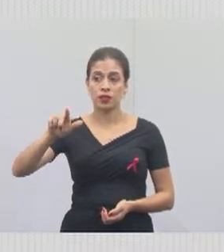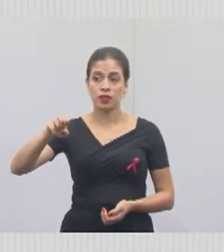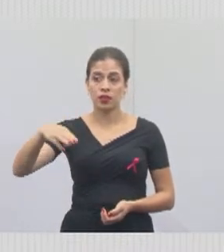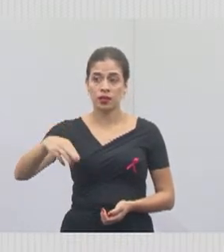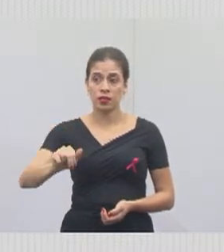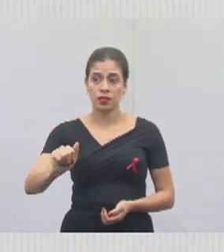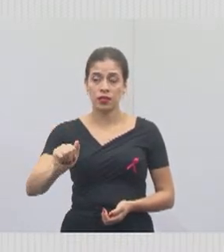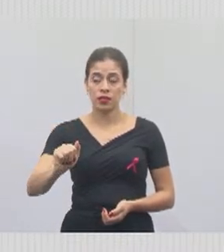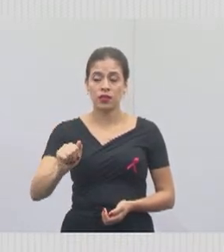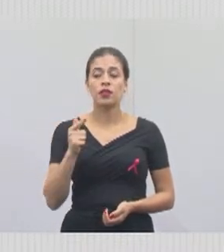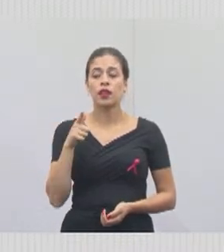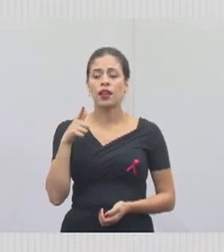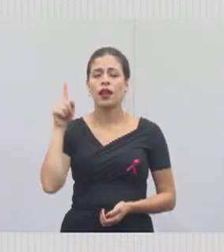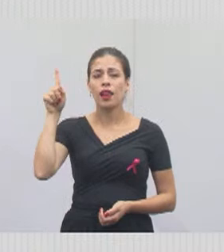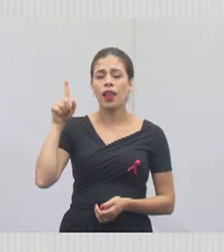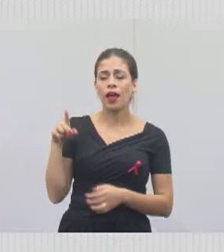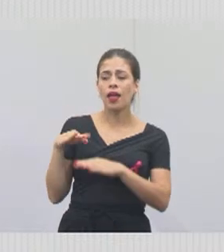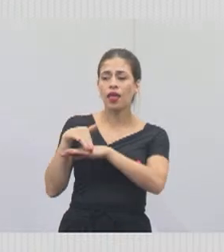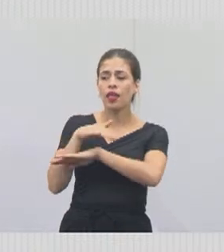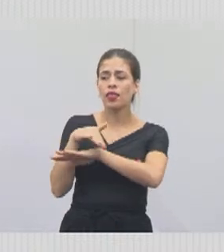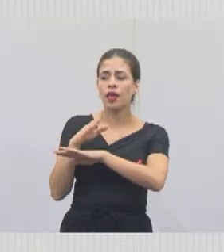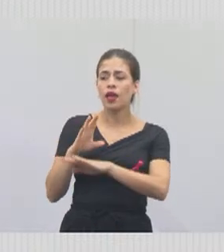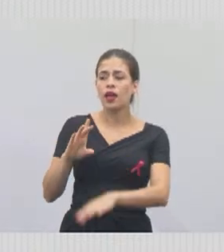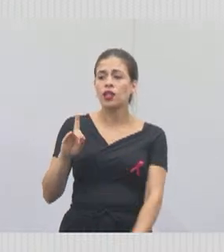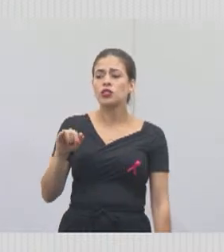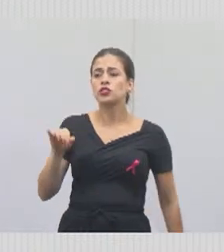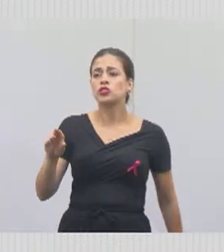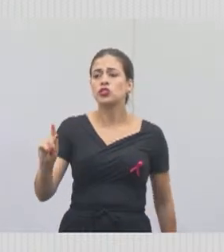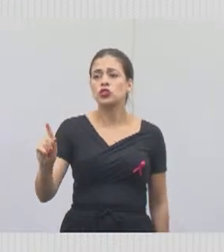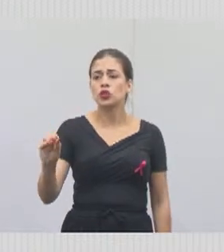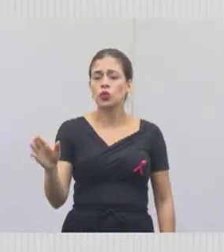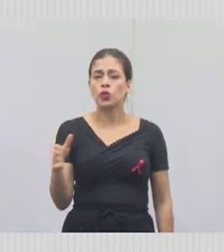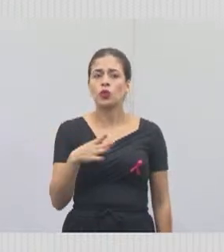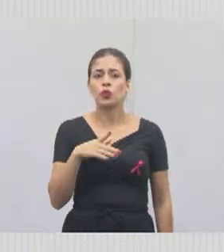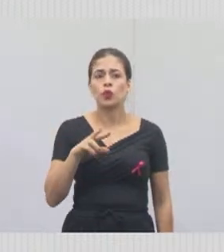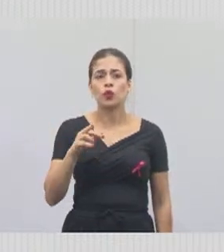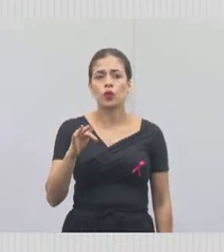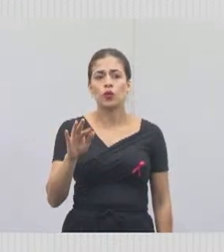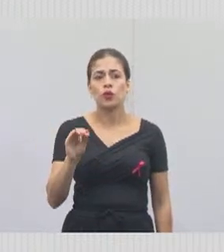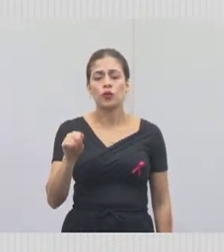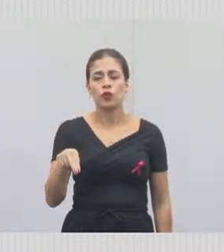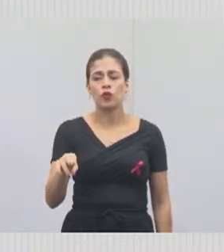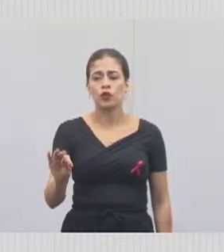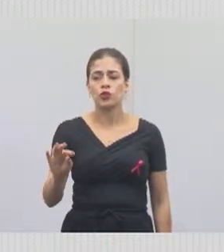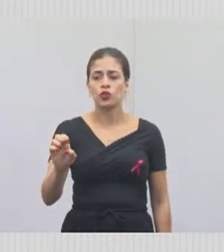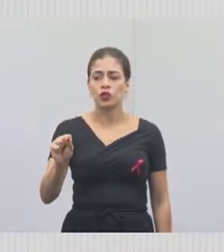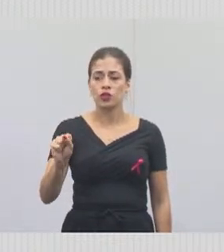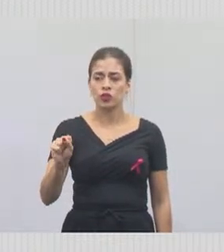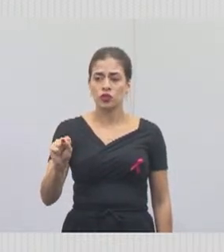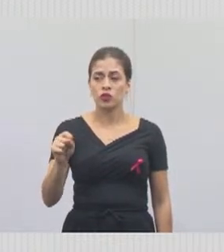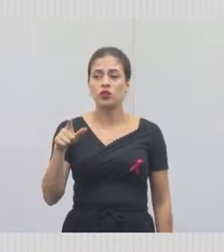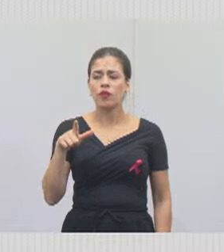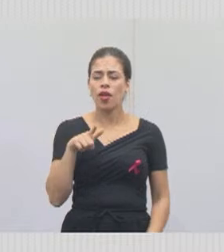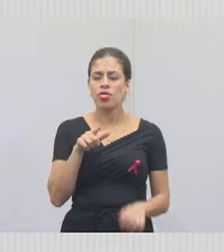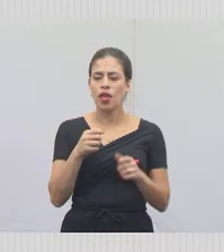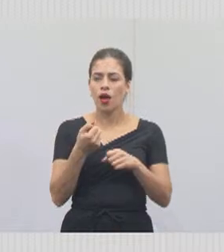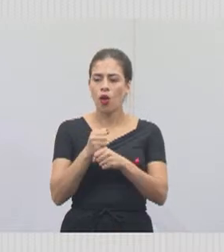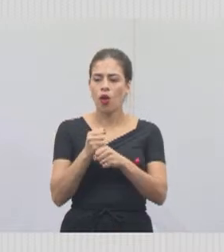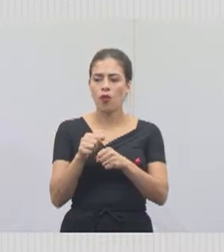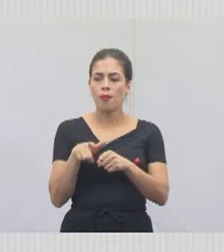ocorrendo aquela obra de drenagem, na região ali do Nova Jacareí. E esse local, onde